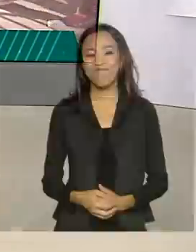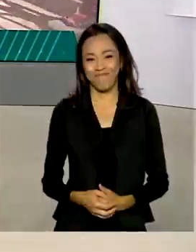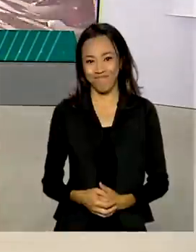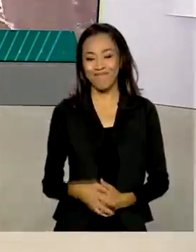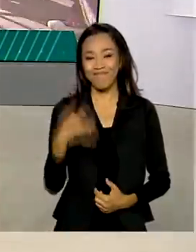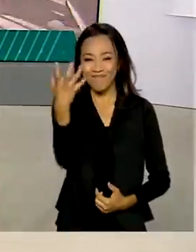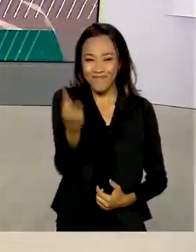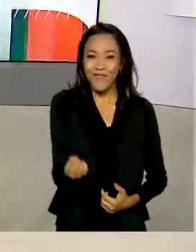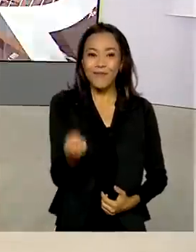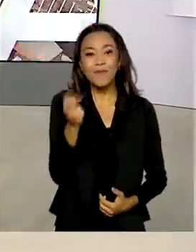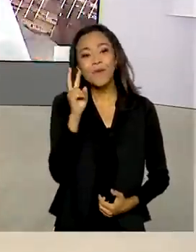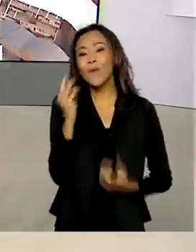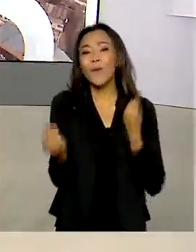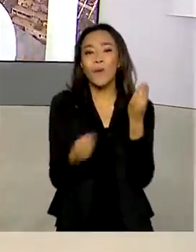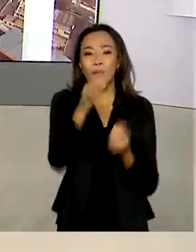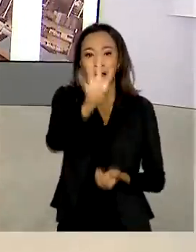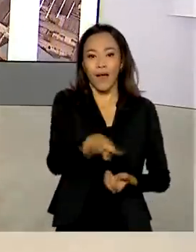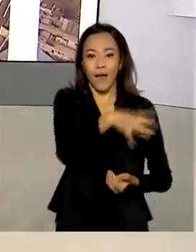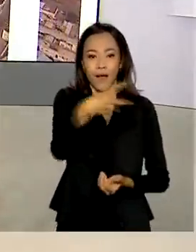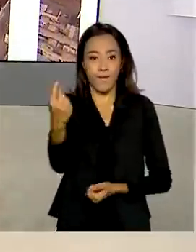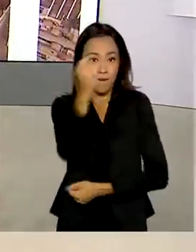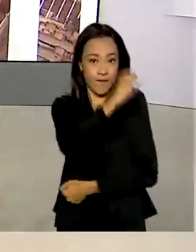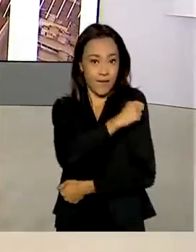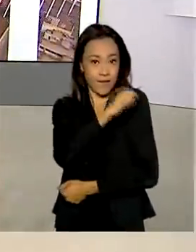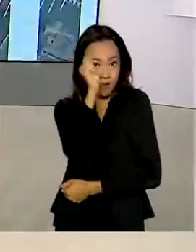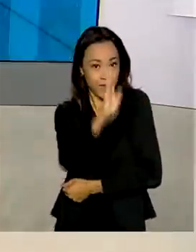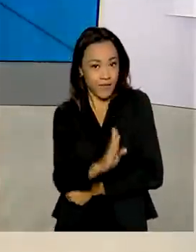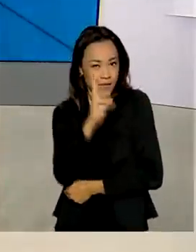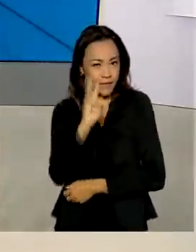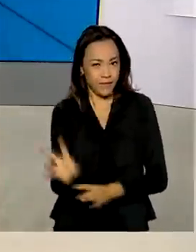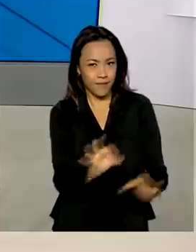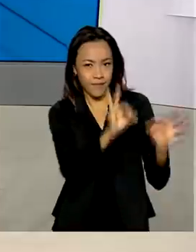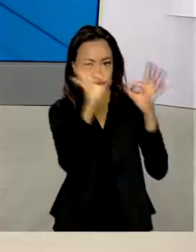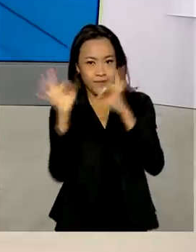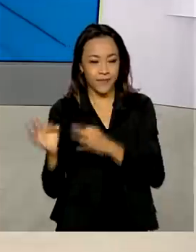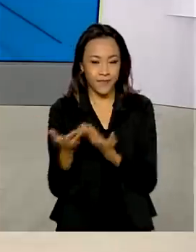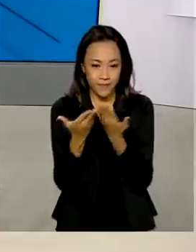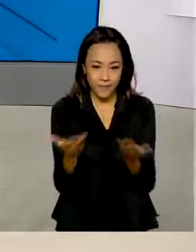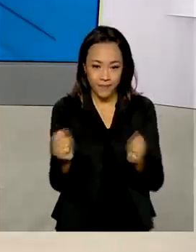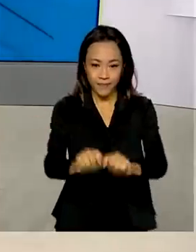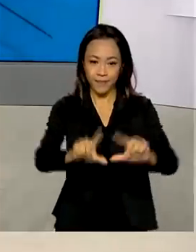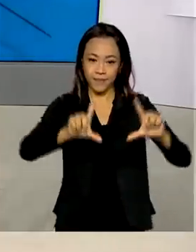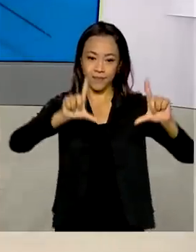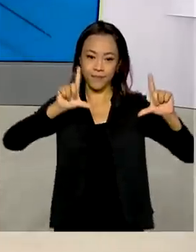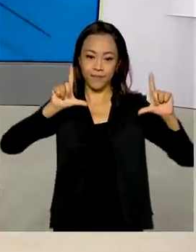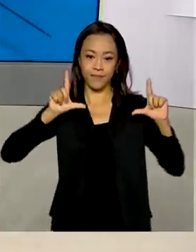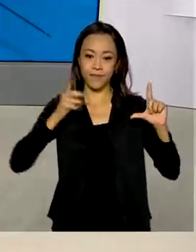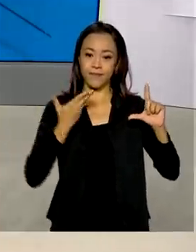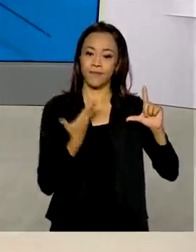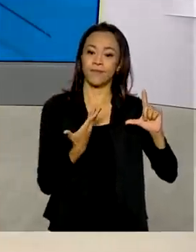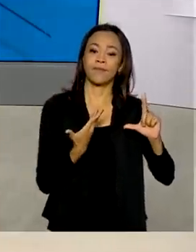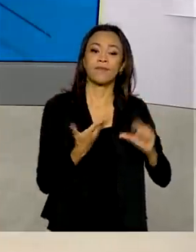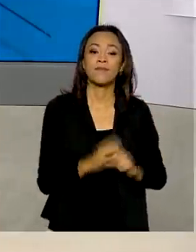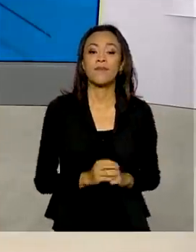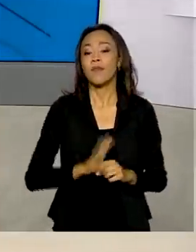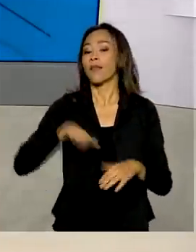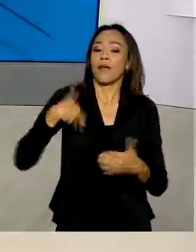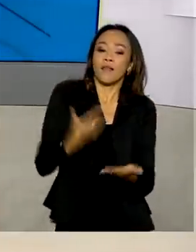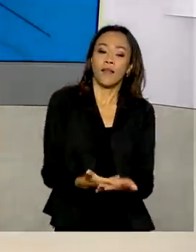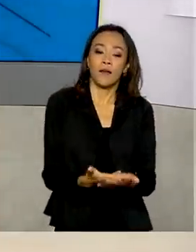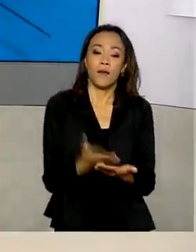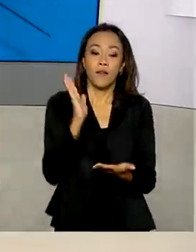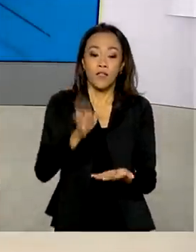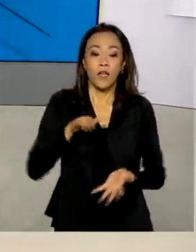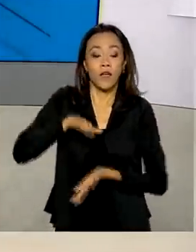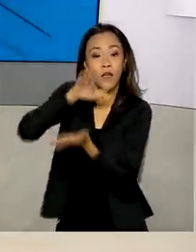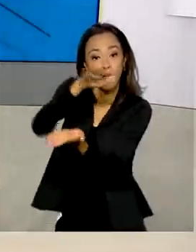Vamos conferir, então, como está a vacinação no Brasil. Acompanhe comigo, os números estão aqui no telão. Vamos lá. Até agora, o Ministério da Saúde já